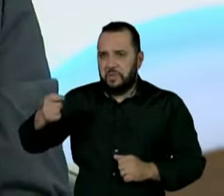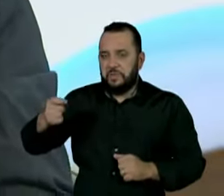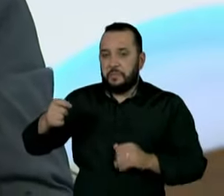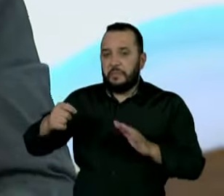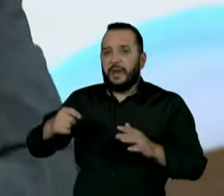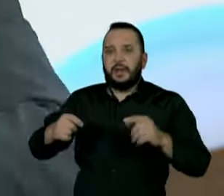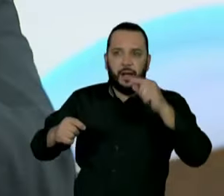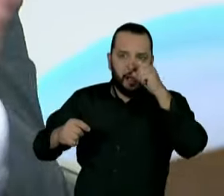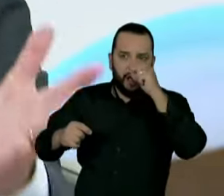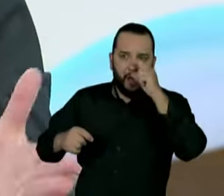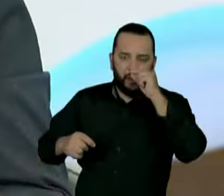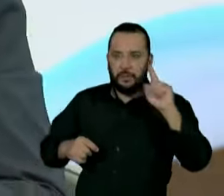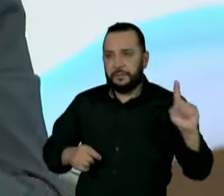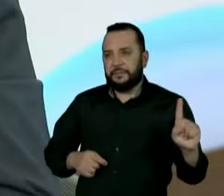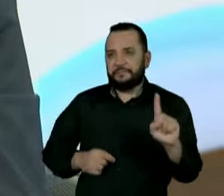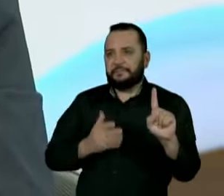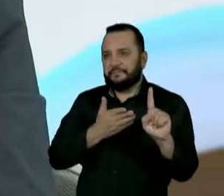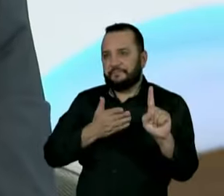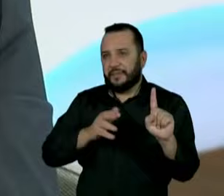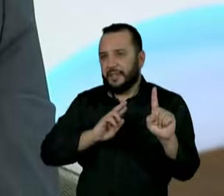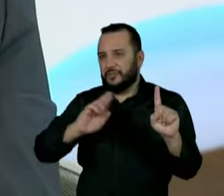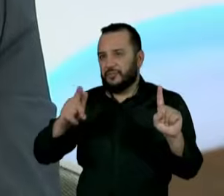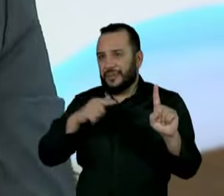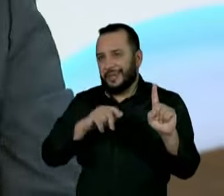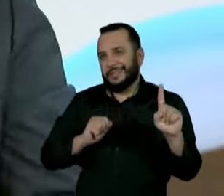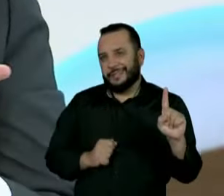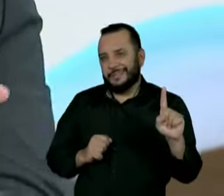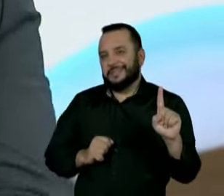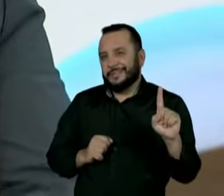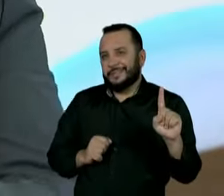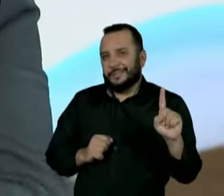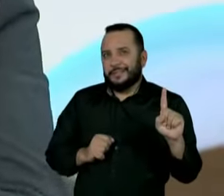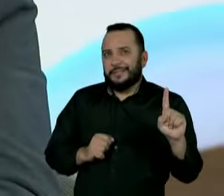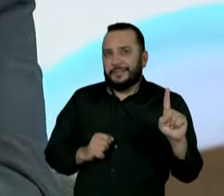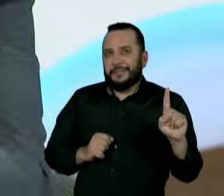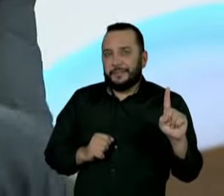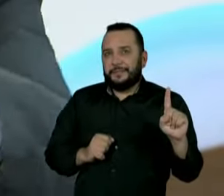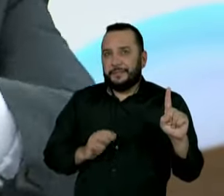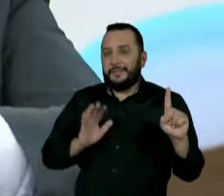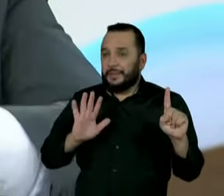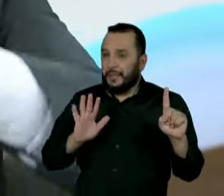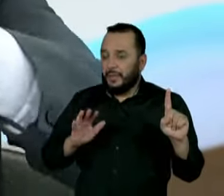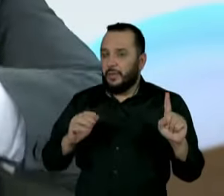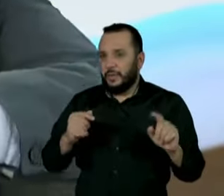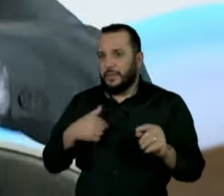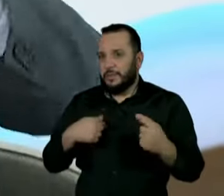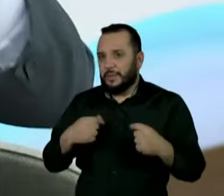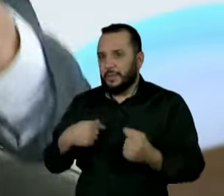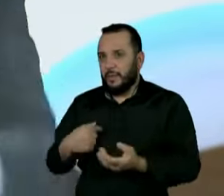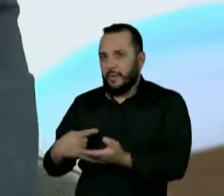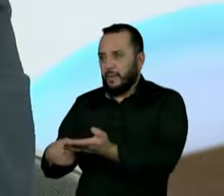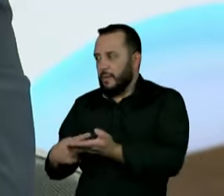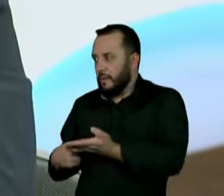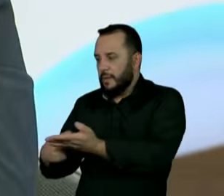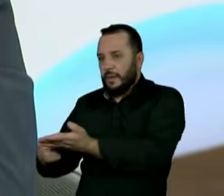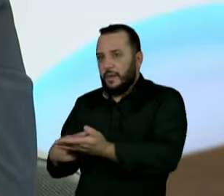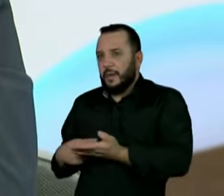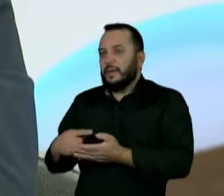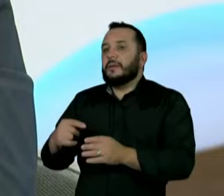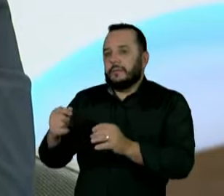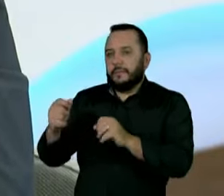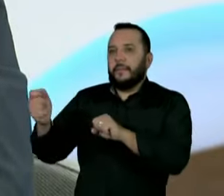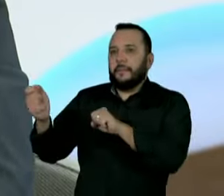totalmente diferente, inesperada para a maioria das pessoas. Então, ele teve que fazer algum movimento para poder trazer o PSOL e outros partidos